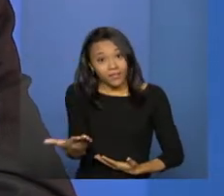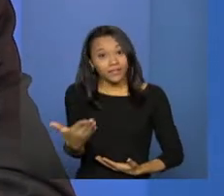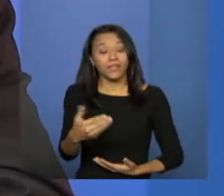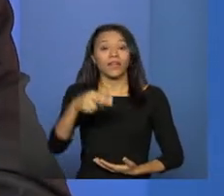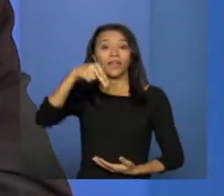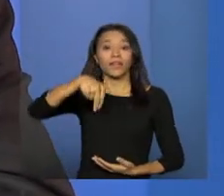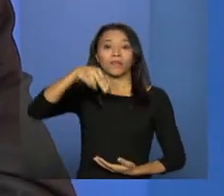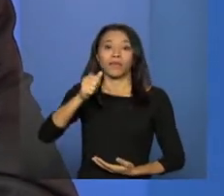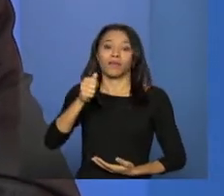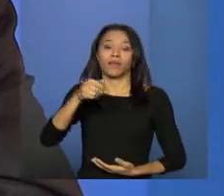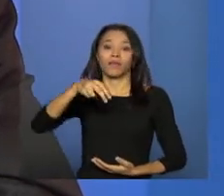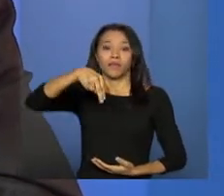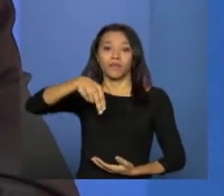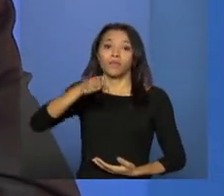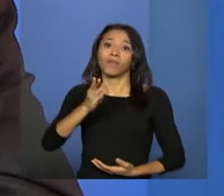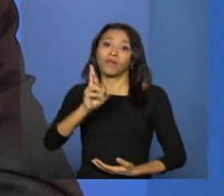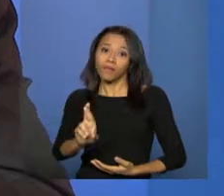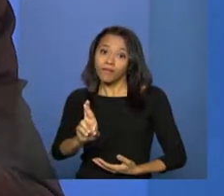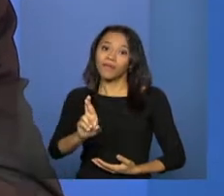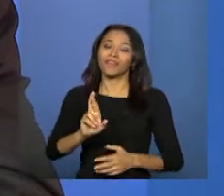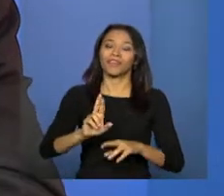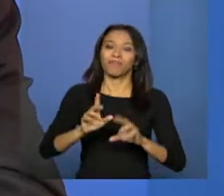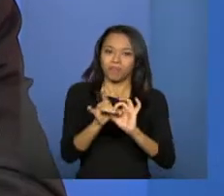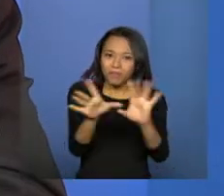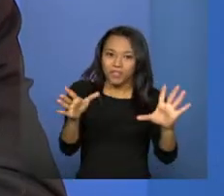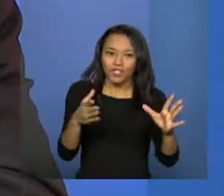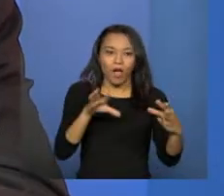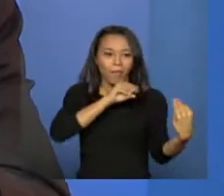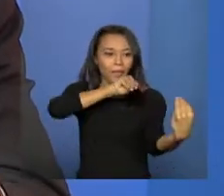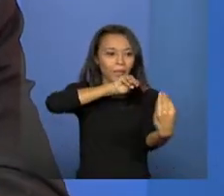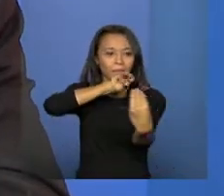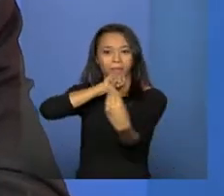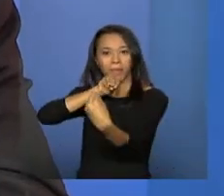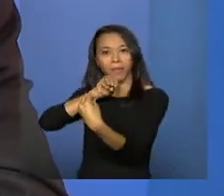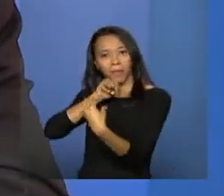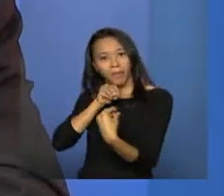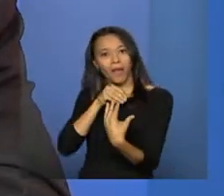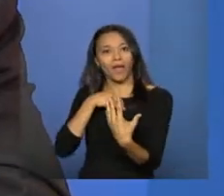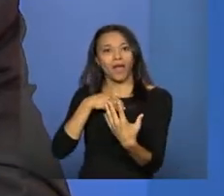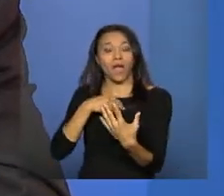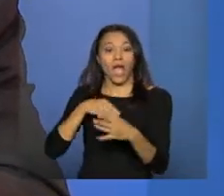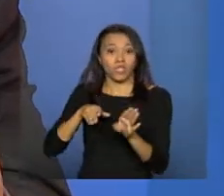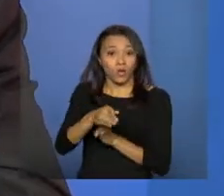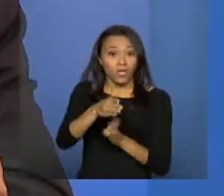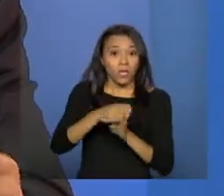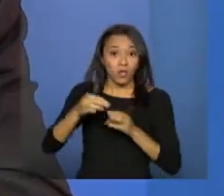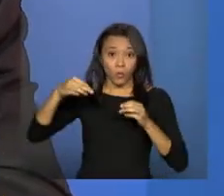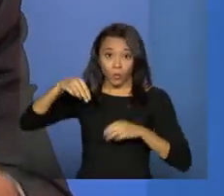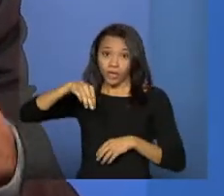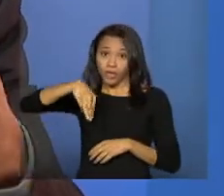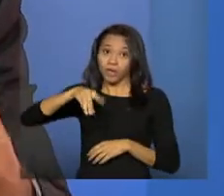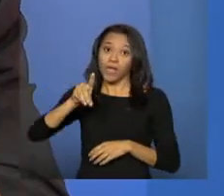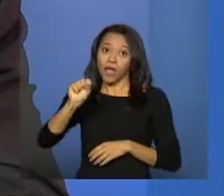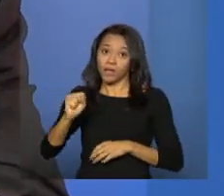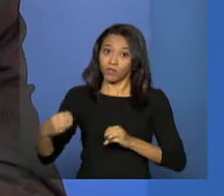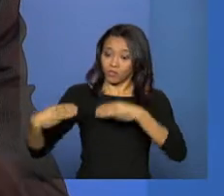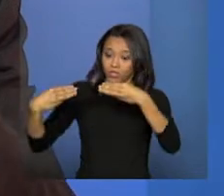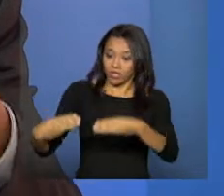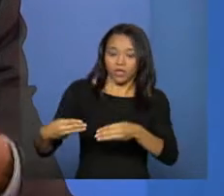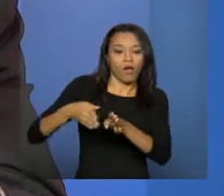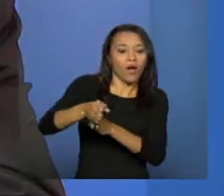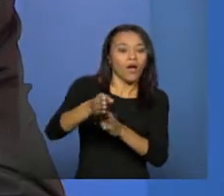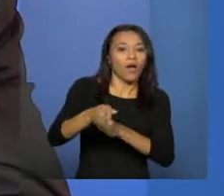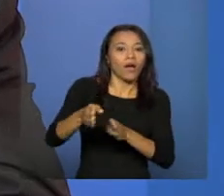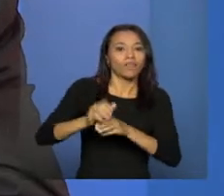oportunidade desse diálogo, de fazer com que as informações, as orientações do Ministério cheguem aos gestores, aos trabalhadores,